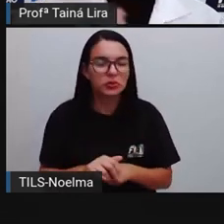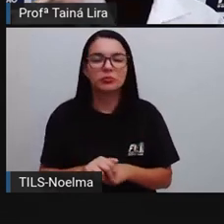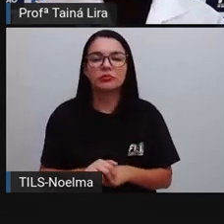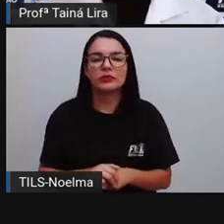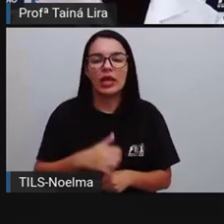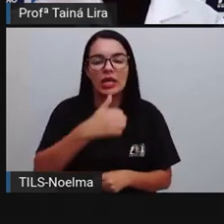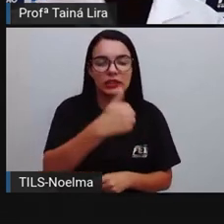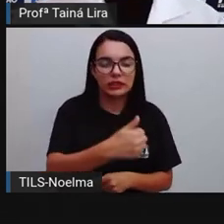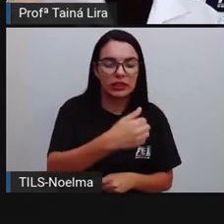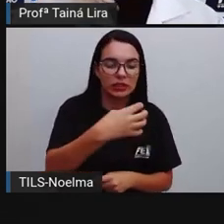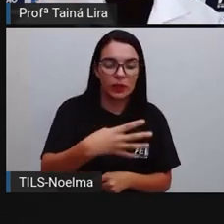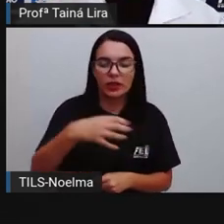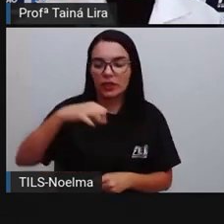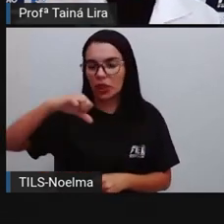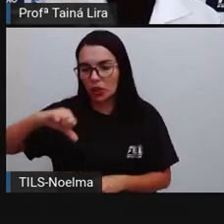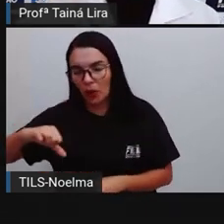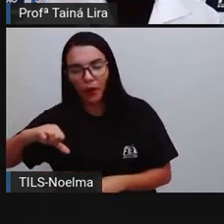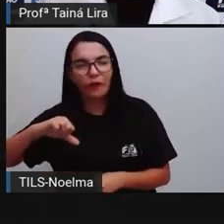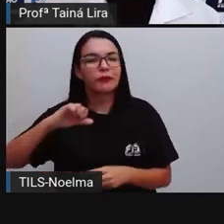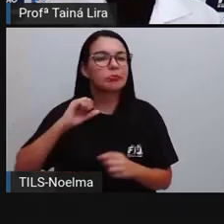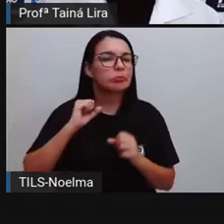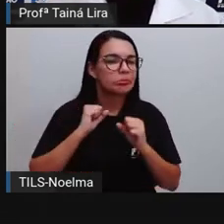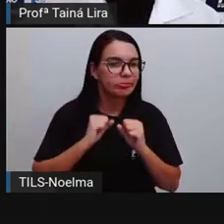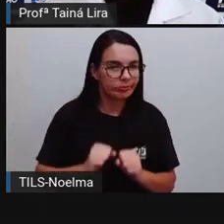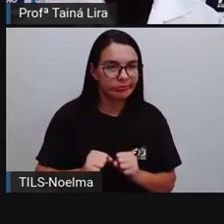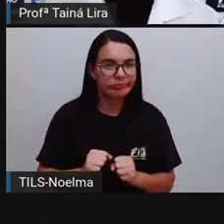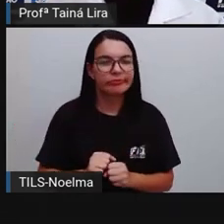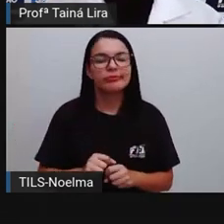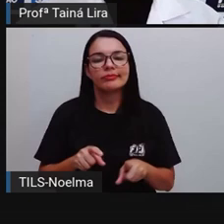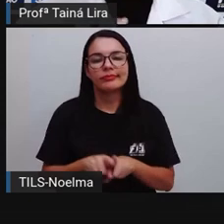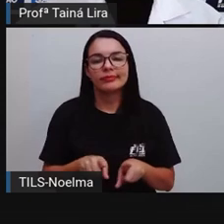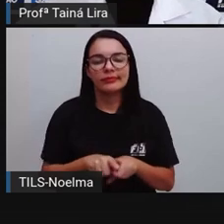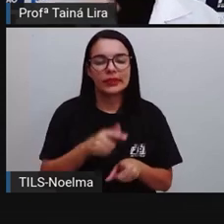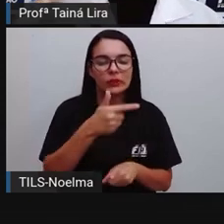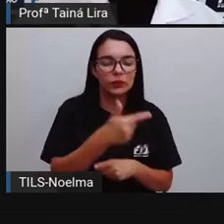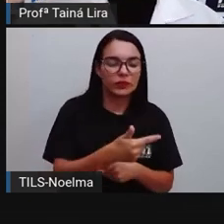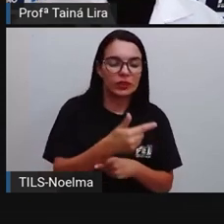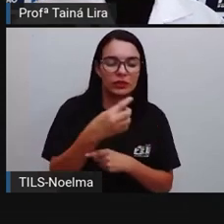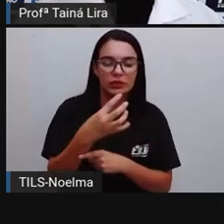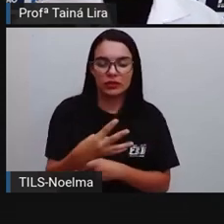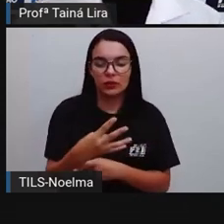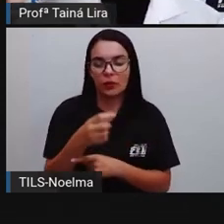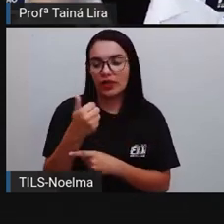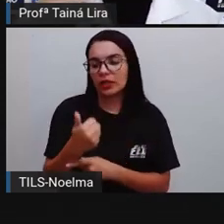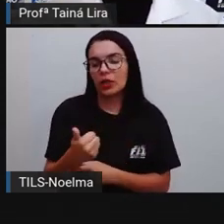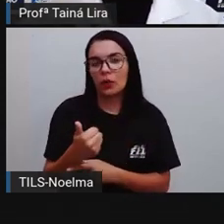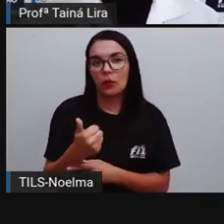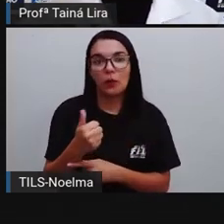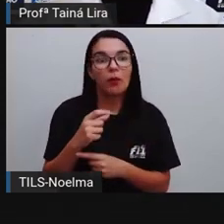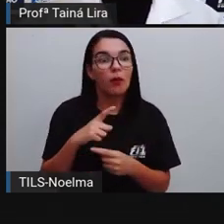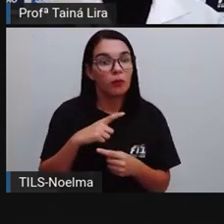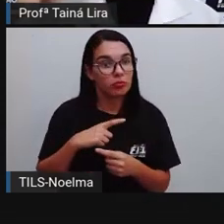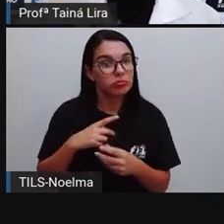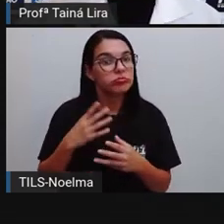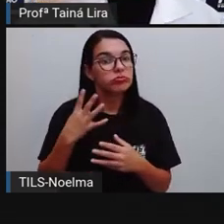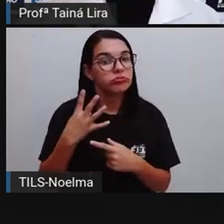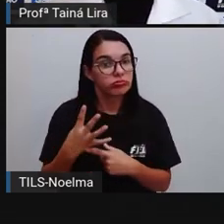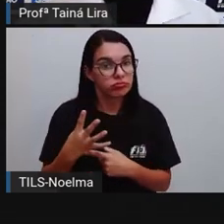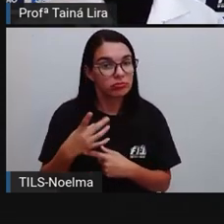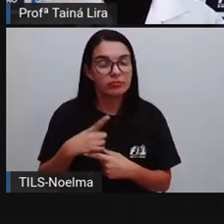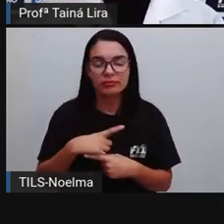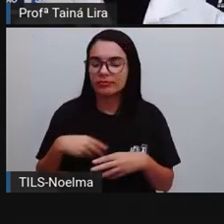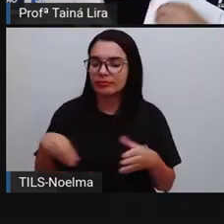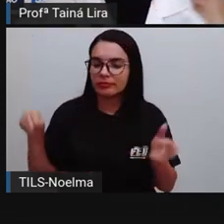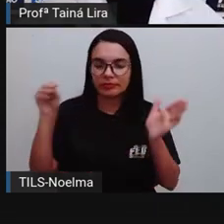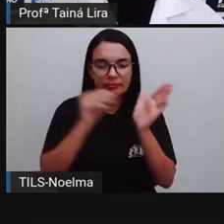149, tá? Eu poderia escrever aí o 241. Olha o 4 aí, o algarismo